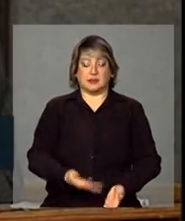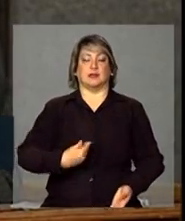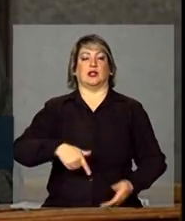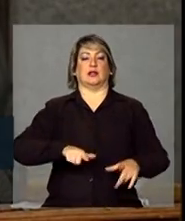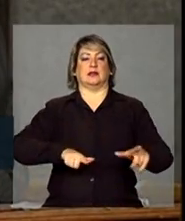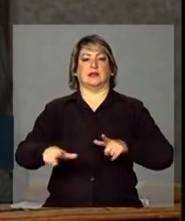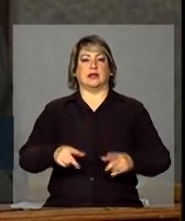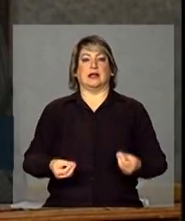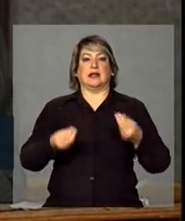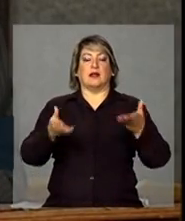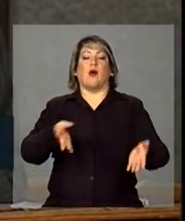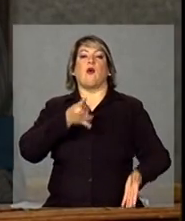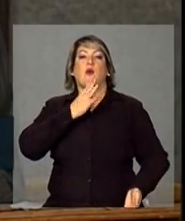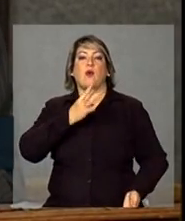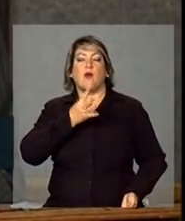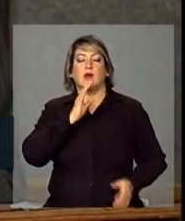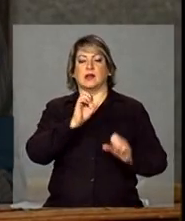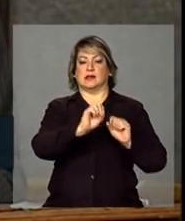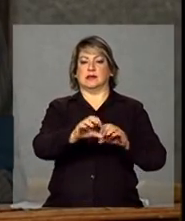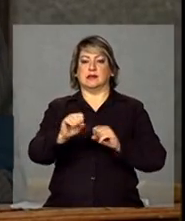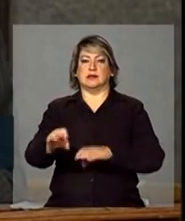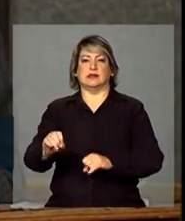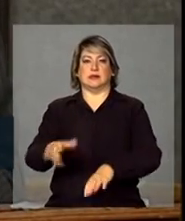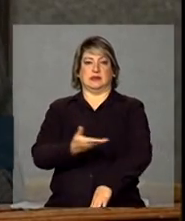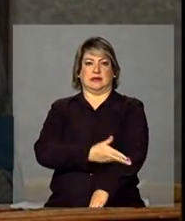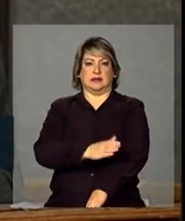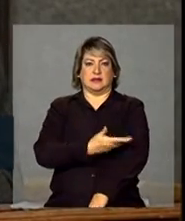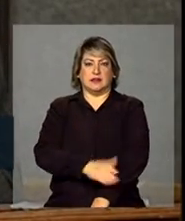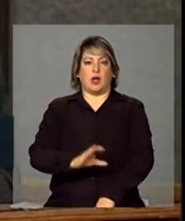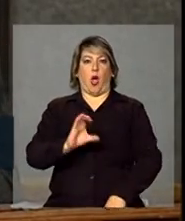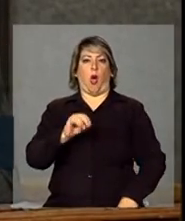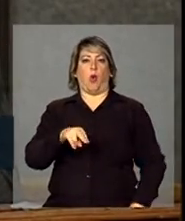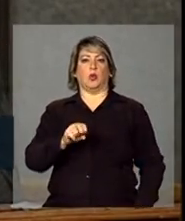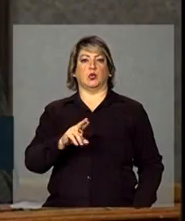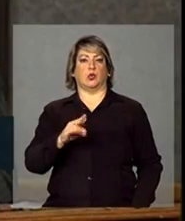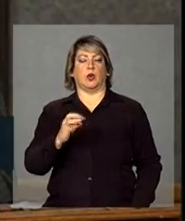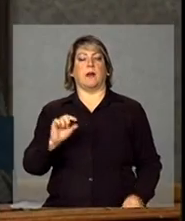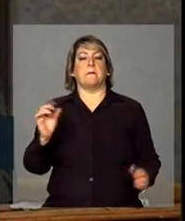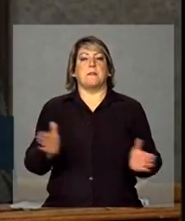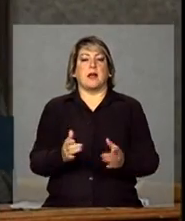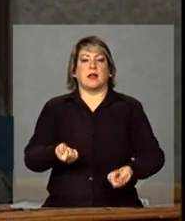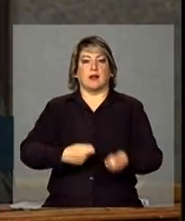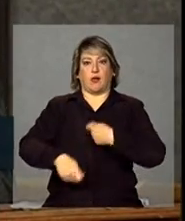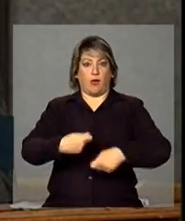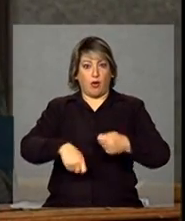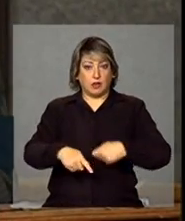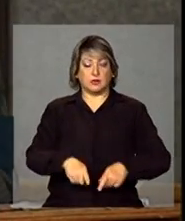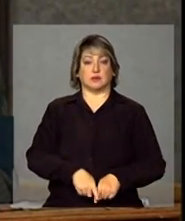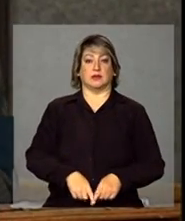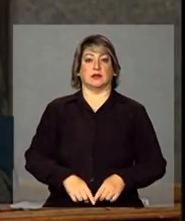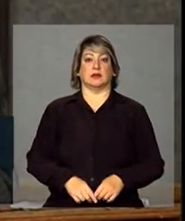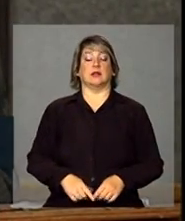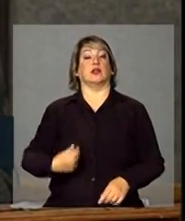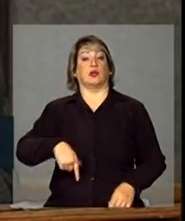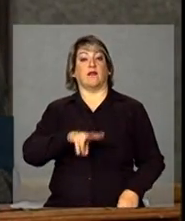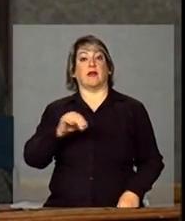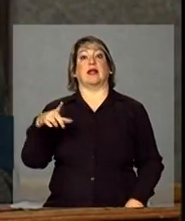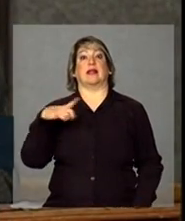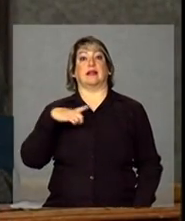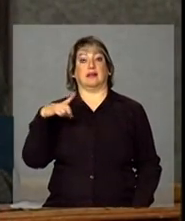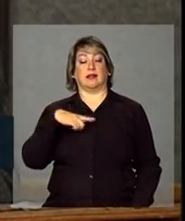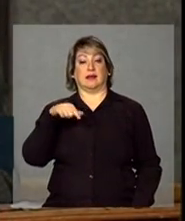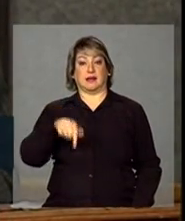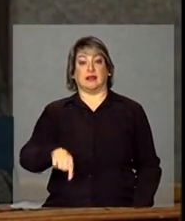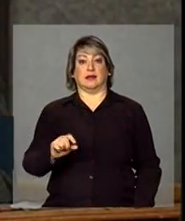de levar conhecimento, levar treinamento, consultoria para os pequenos negócios, empreendedores de pequenos negócios, teremos nessa